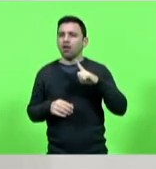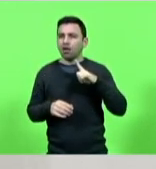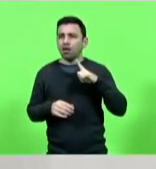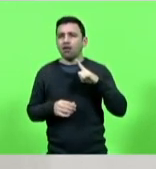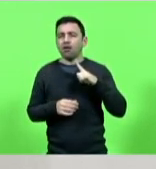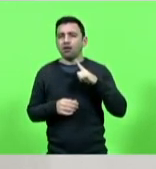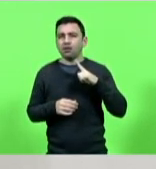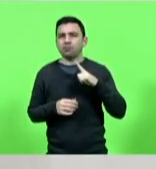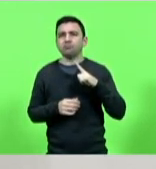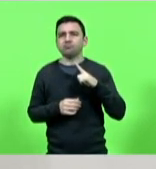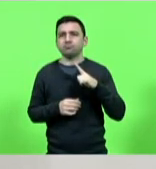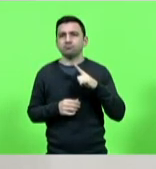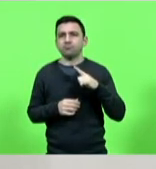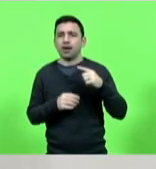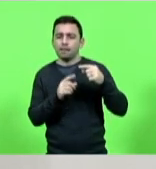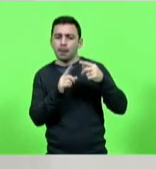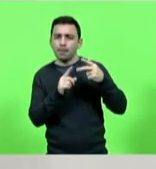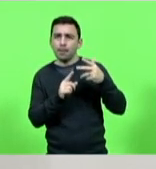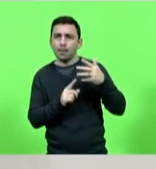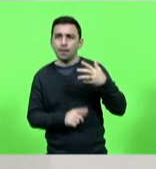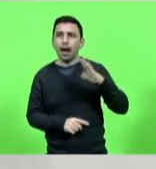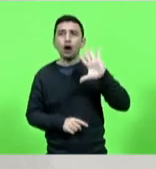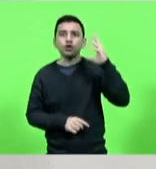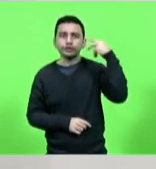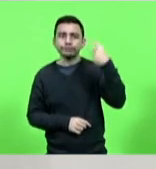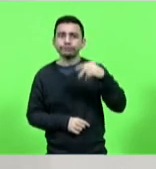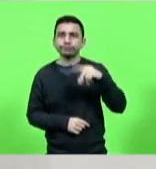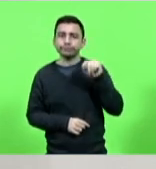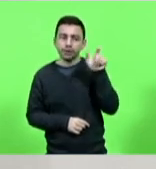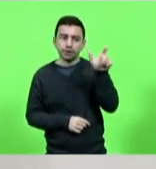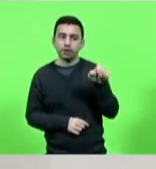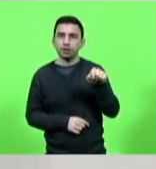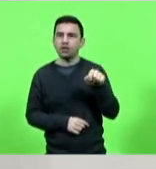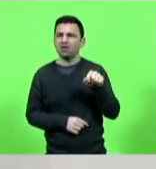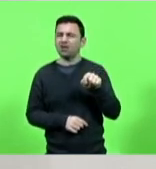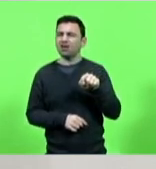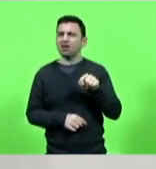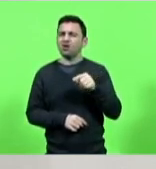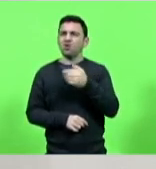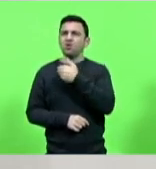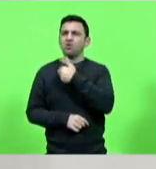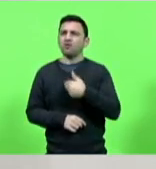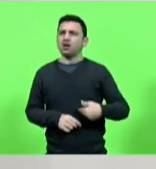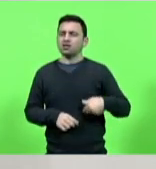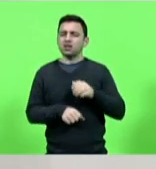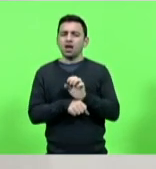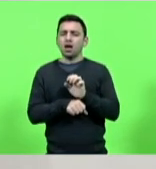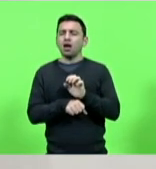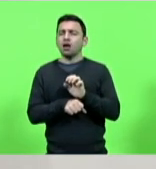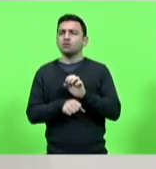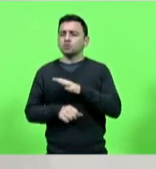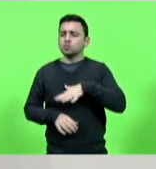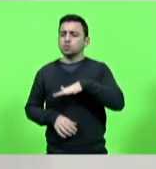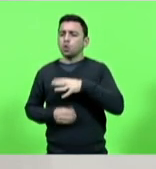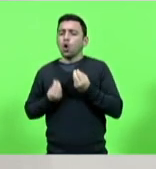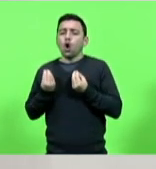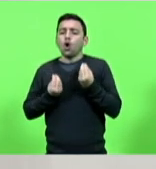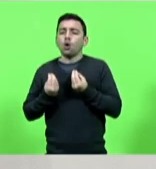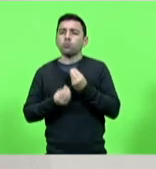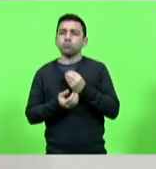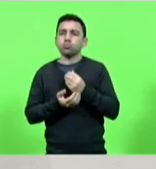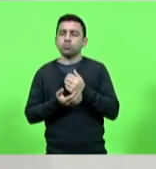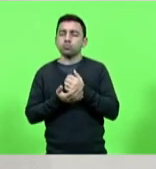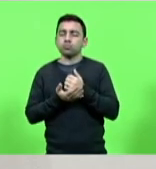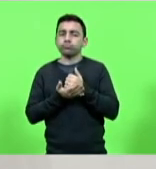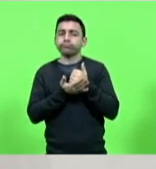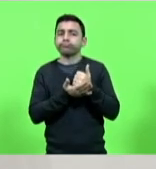casos de agressão. Então, como é que o Estado consegue agir nessas situações? Eu